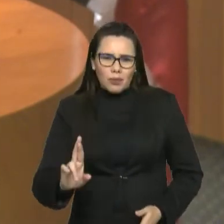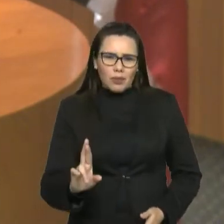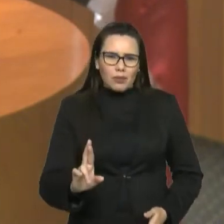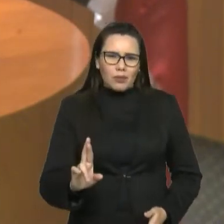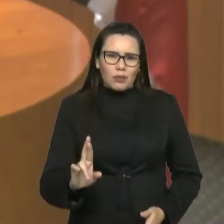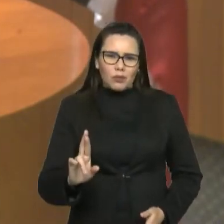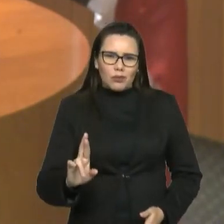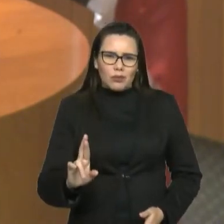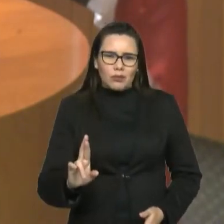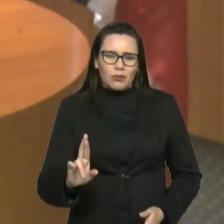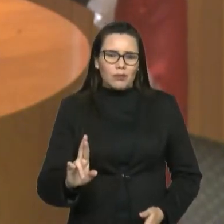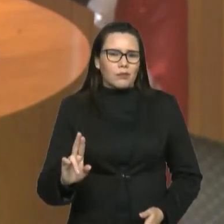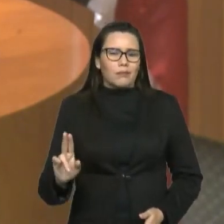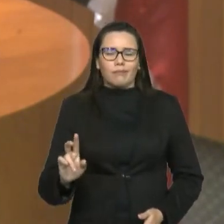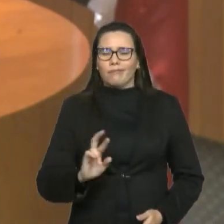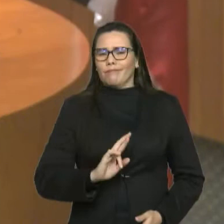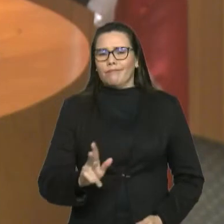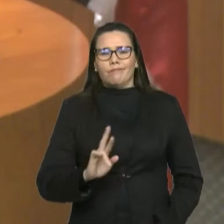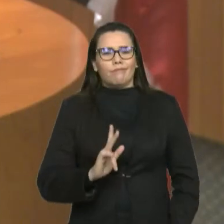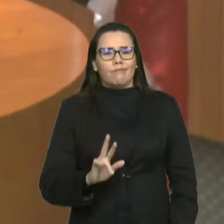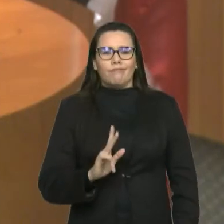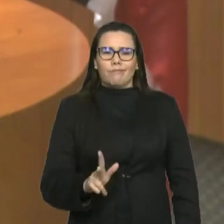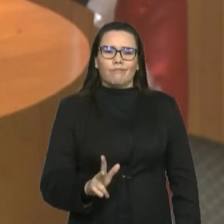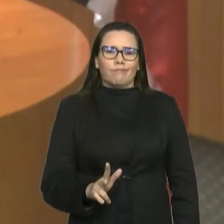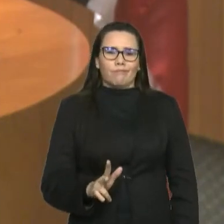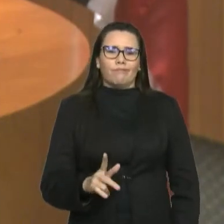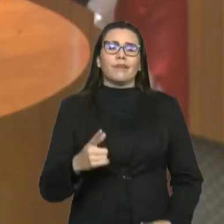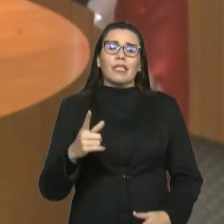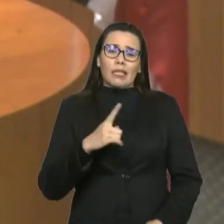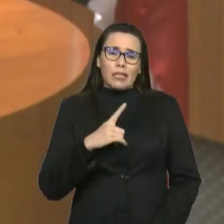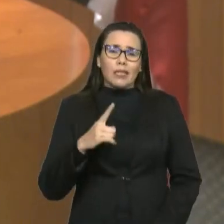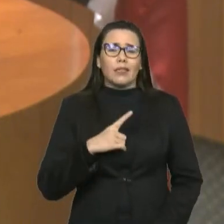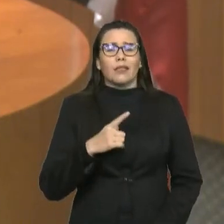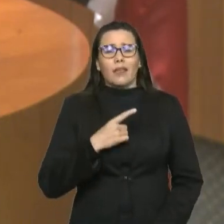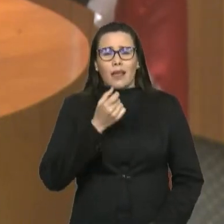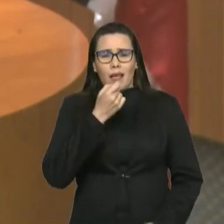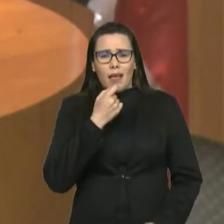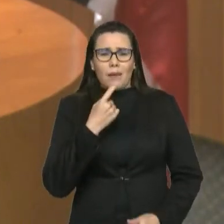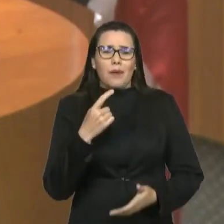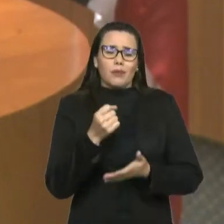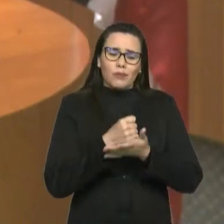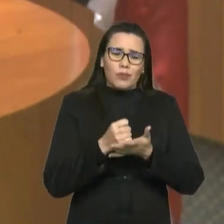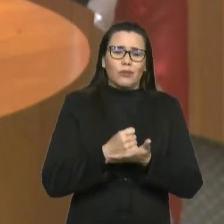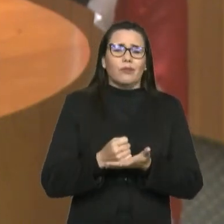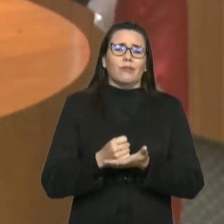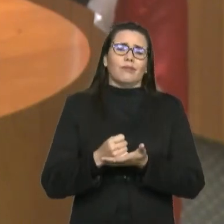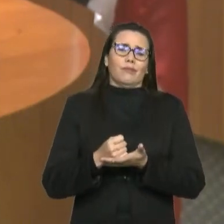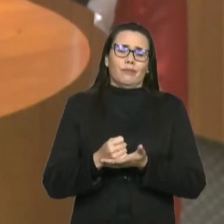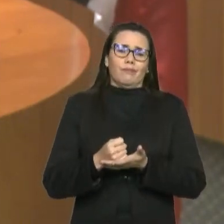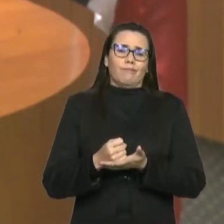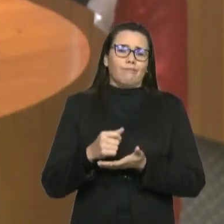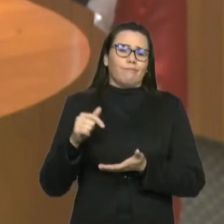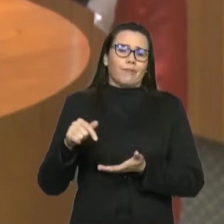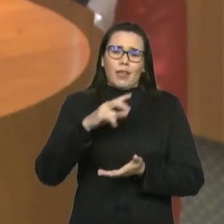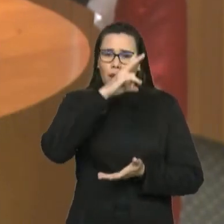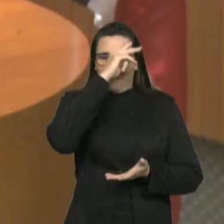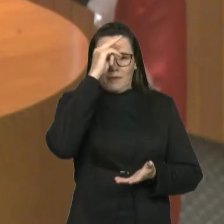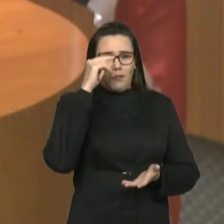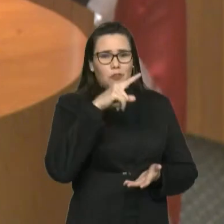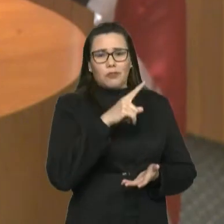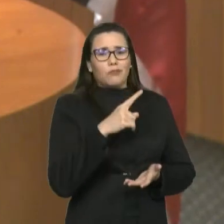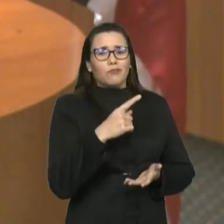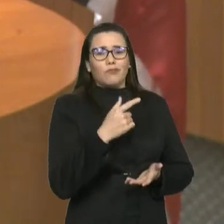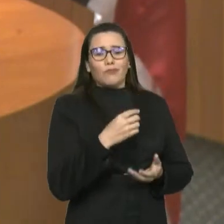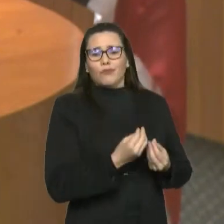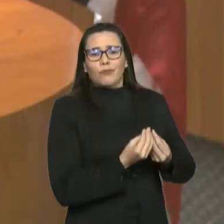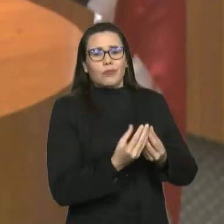tenta negar um vídeo claro e evidente, onde o médico veterinário da UVZ